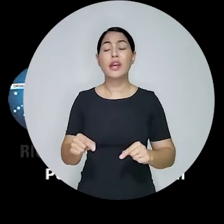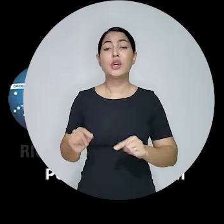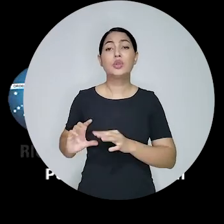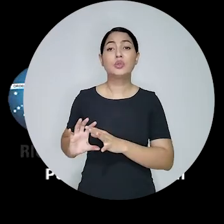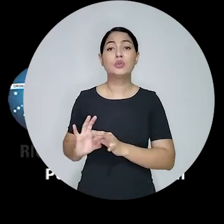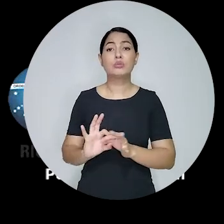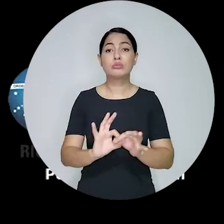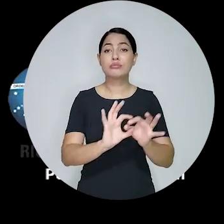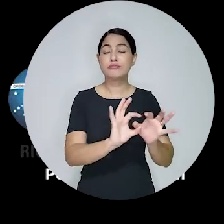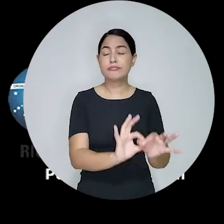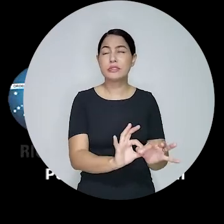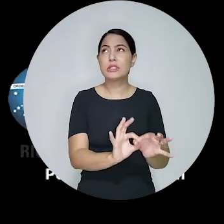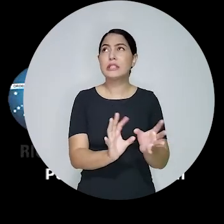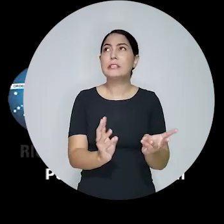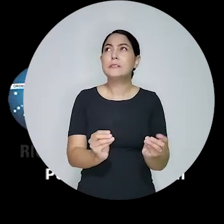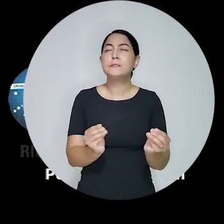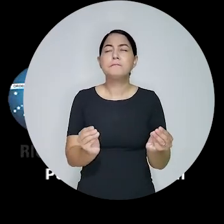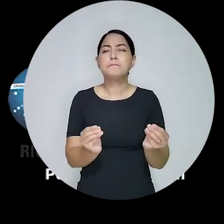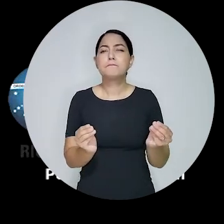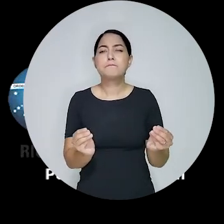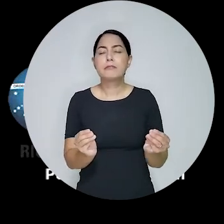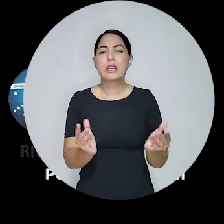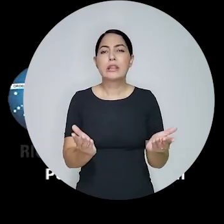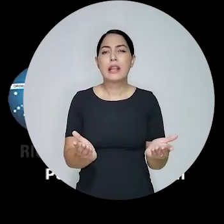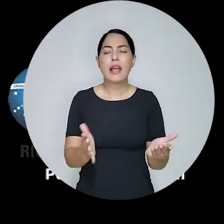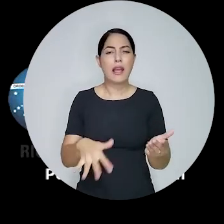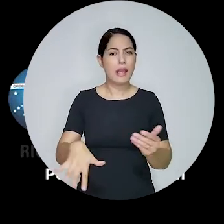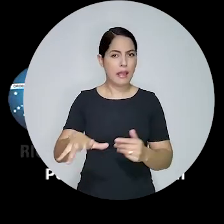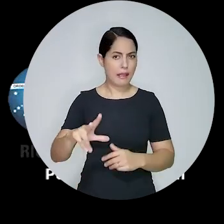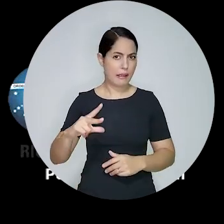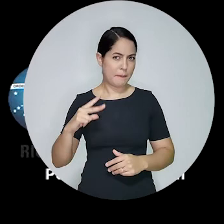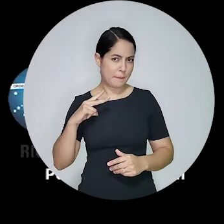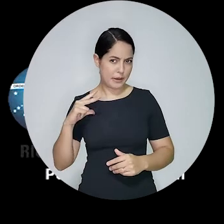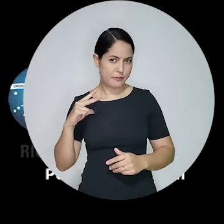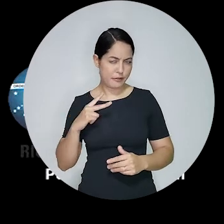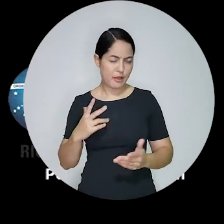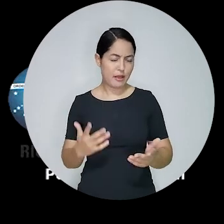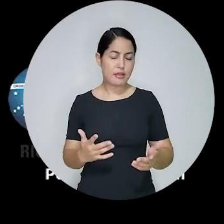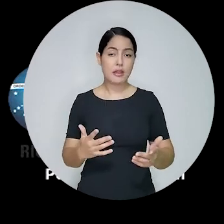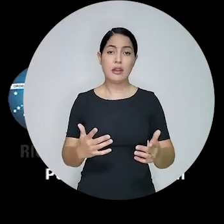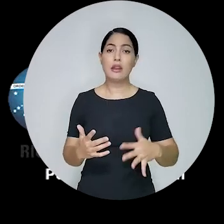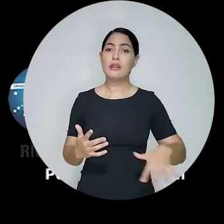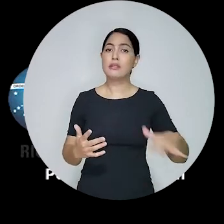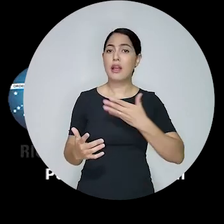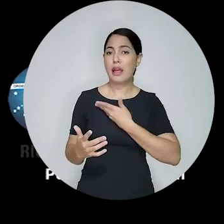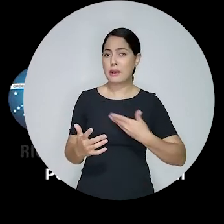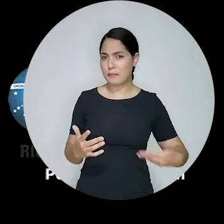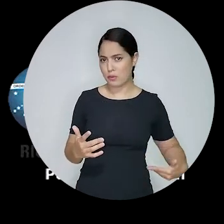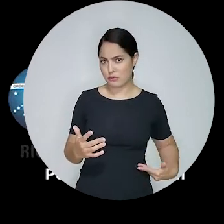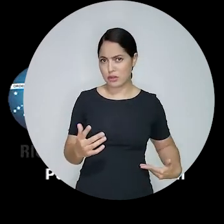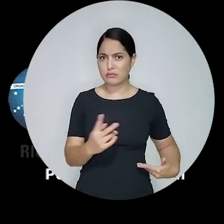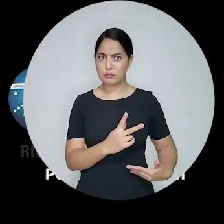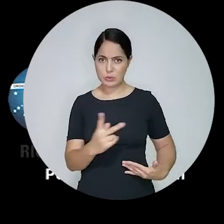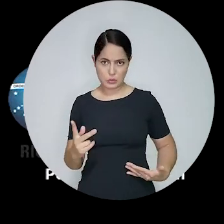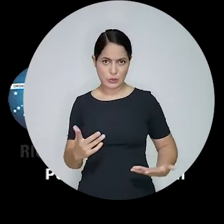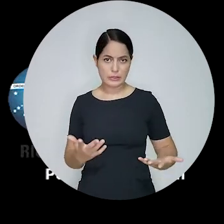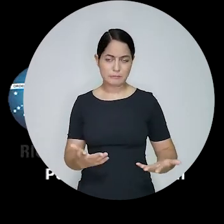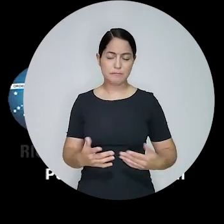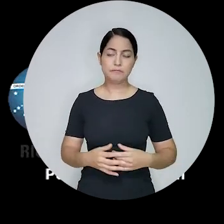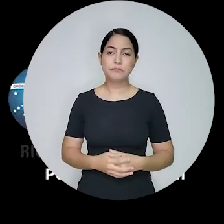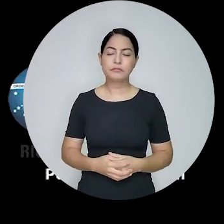civil que nos acompanham, sob o ponto de vista tanto do setor privado quanto